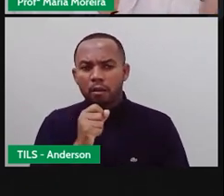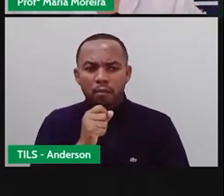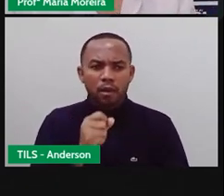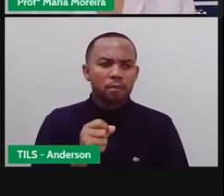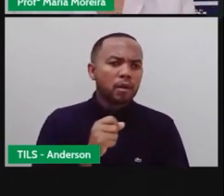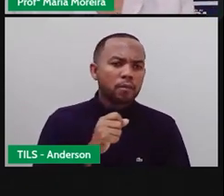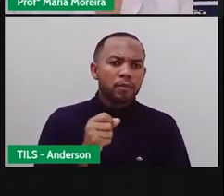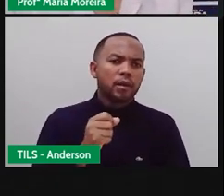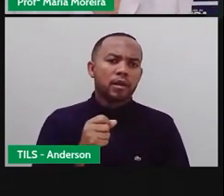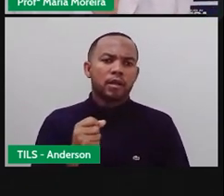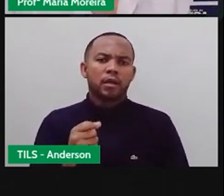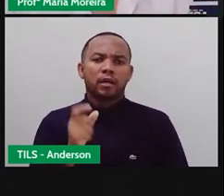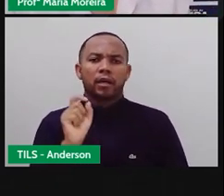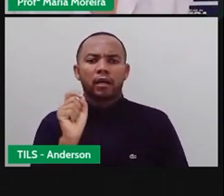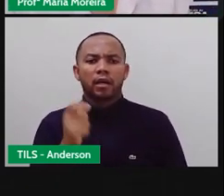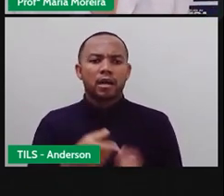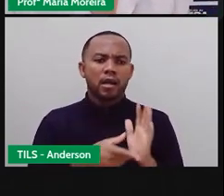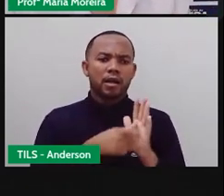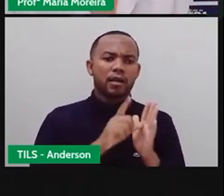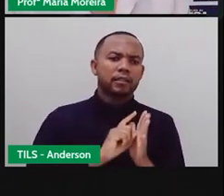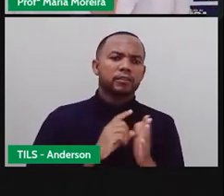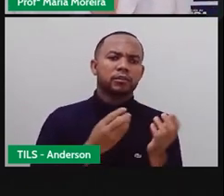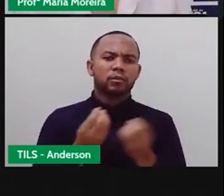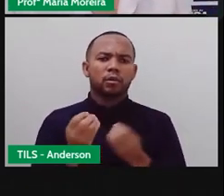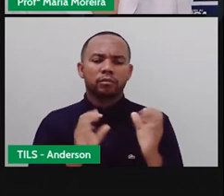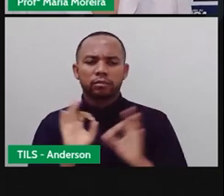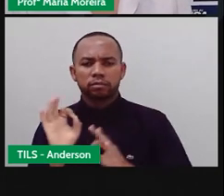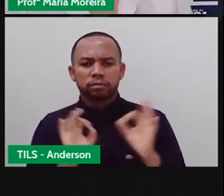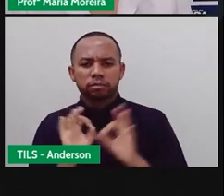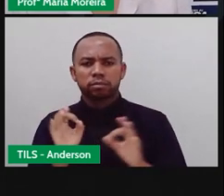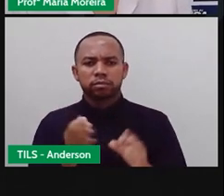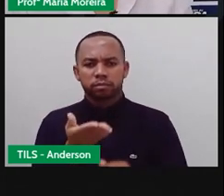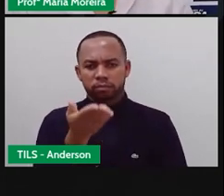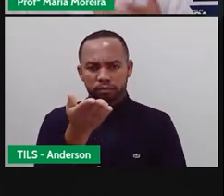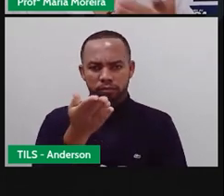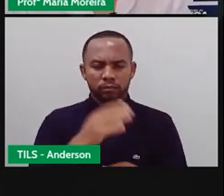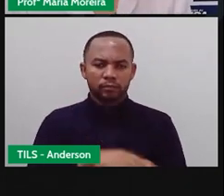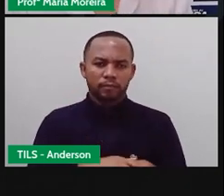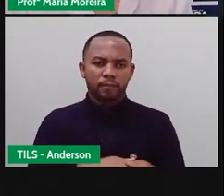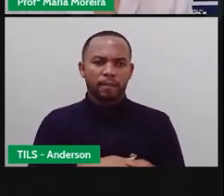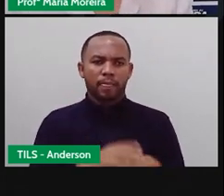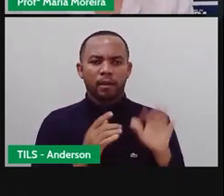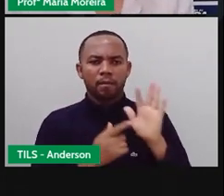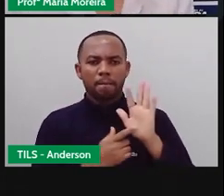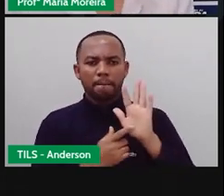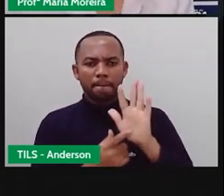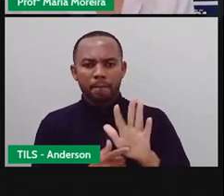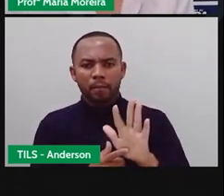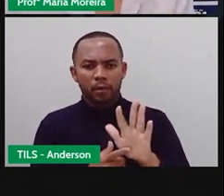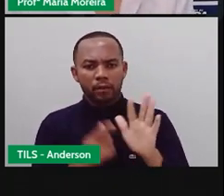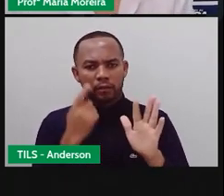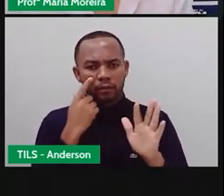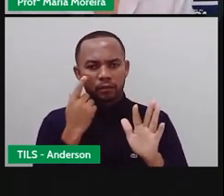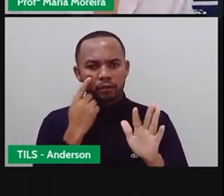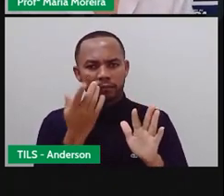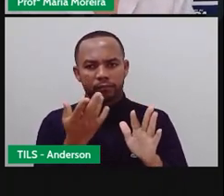para chegar até as câmeras. E aqui temos o Letty Simões, não é isso? Apresentando aí o BA TV.